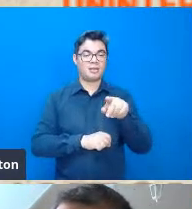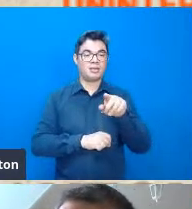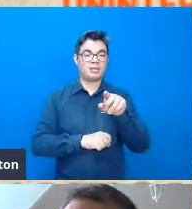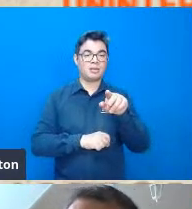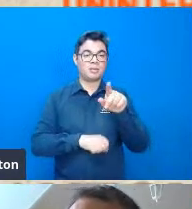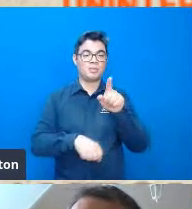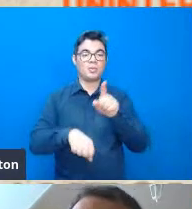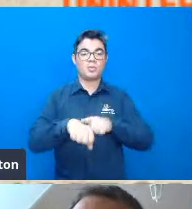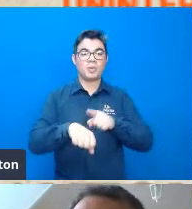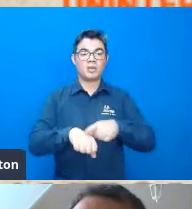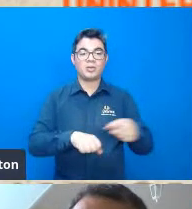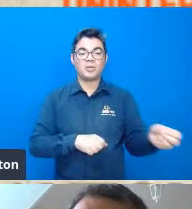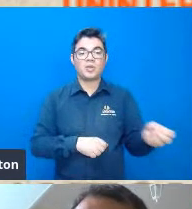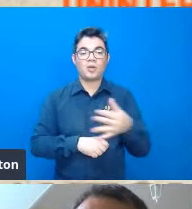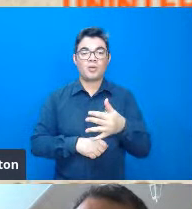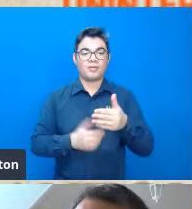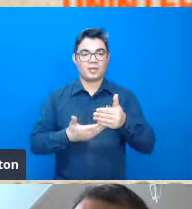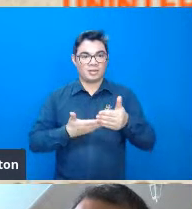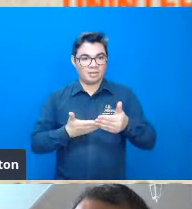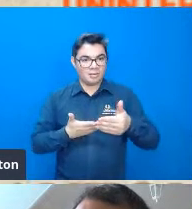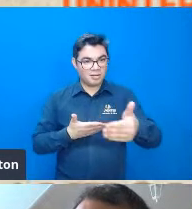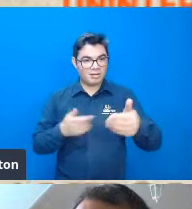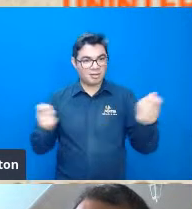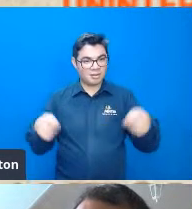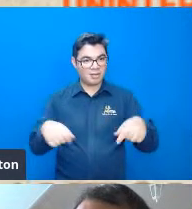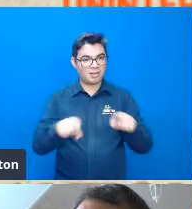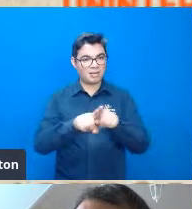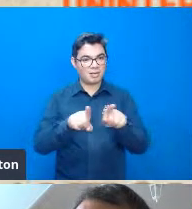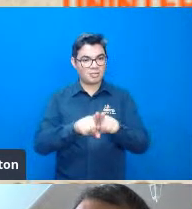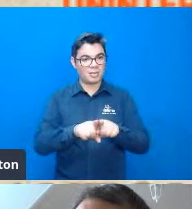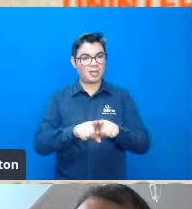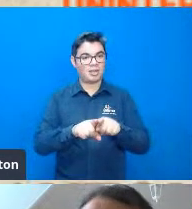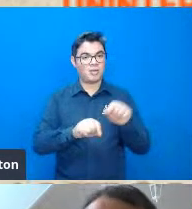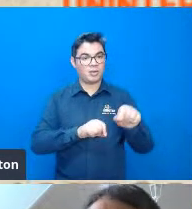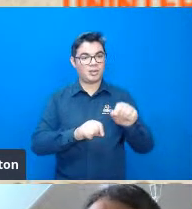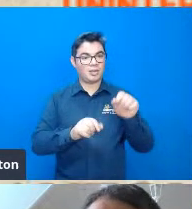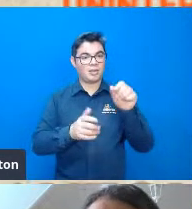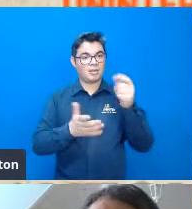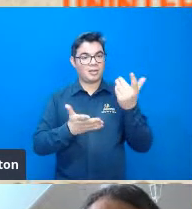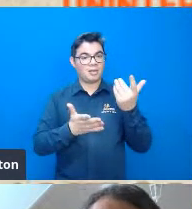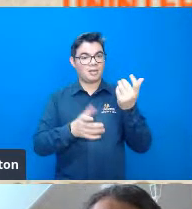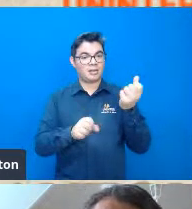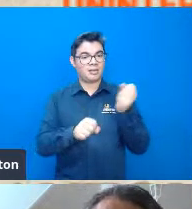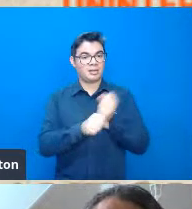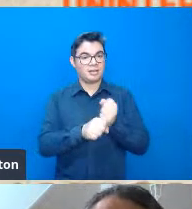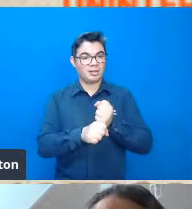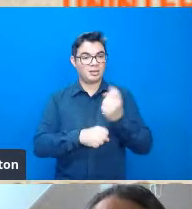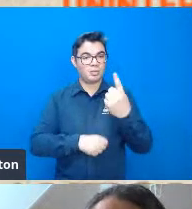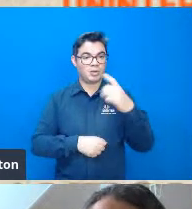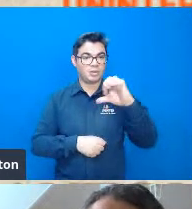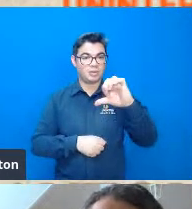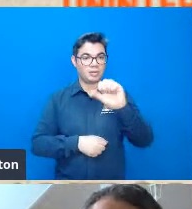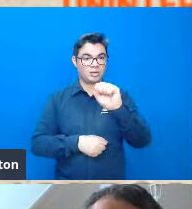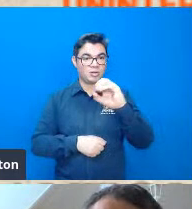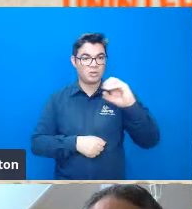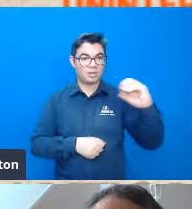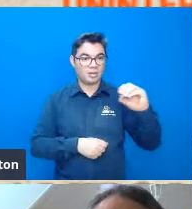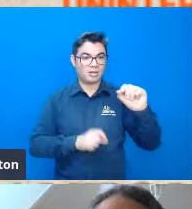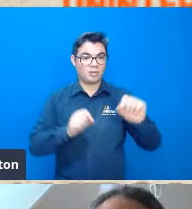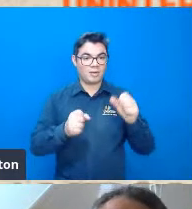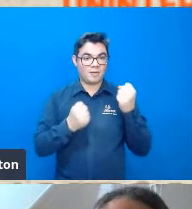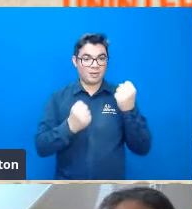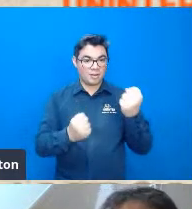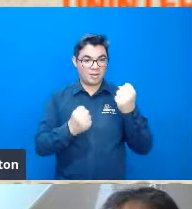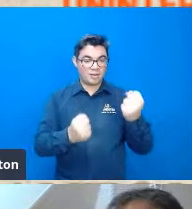corrente nova que se inicia no início da década de 80 ganha força no Brasil